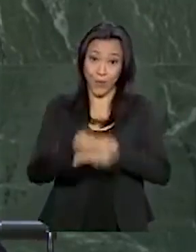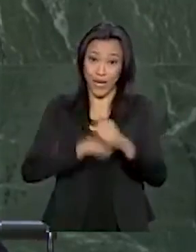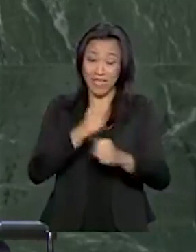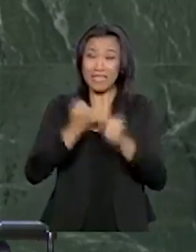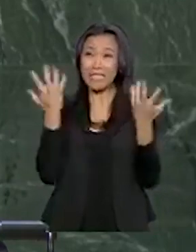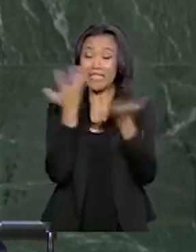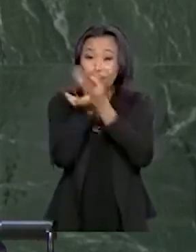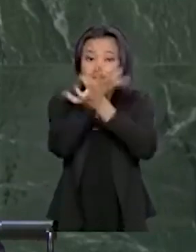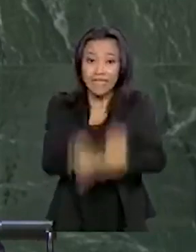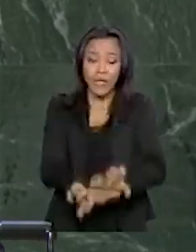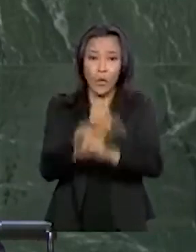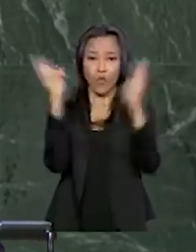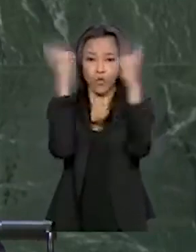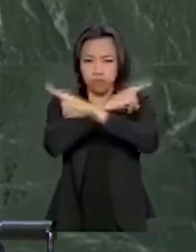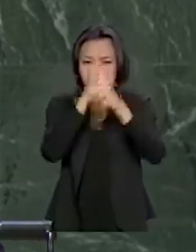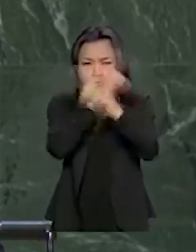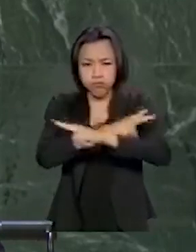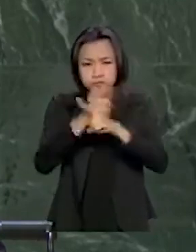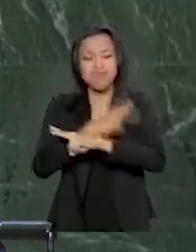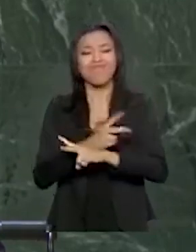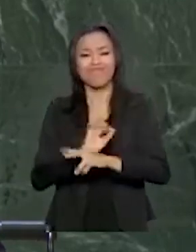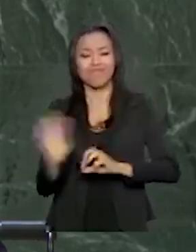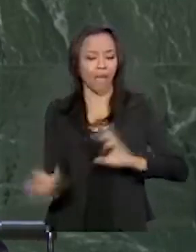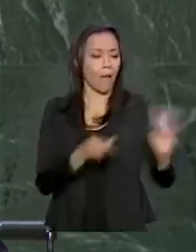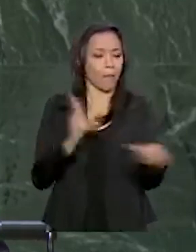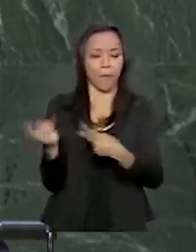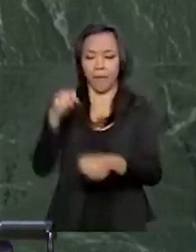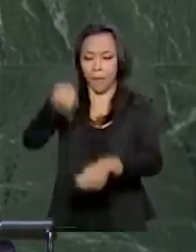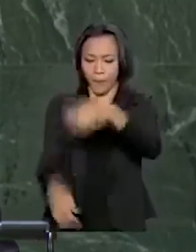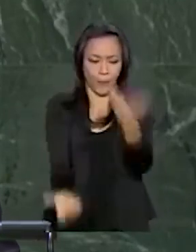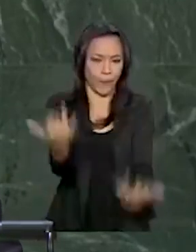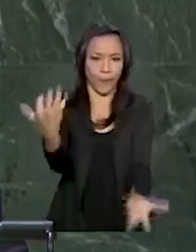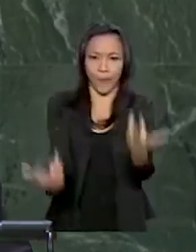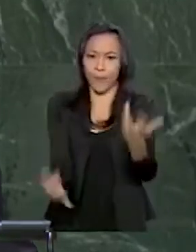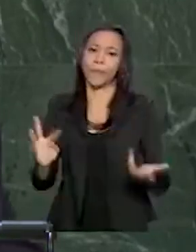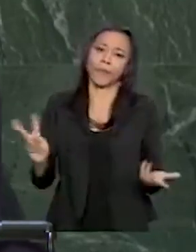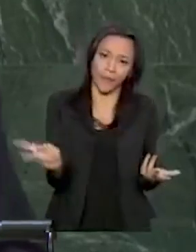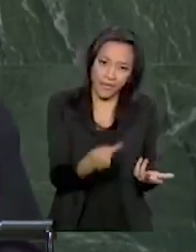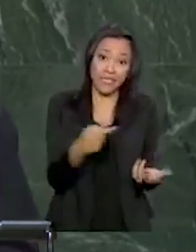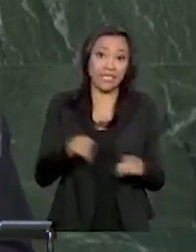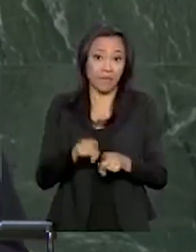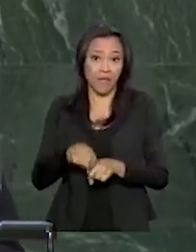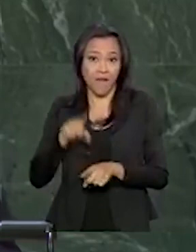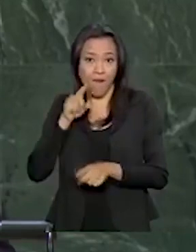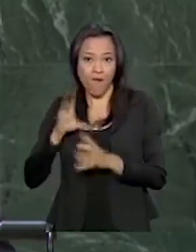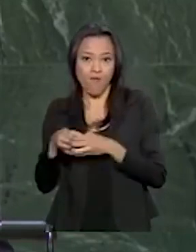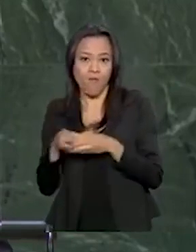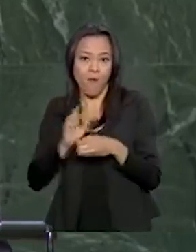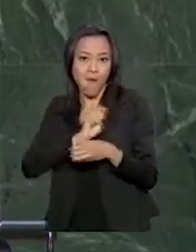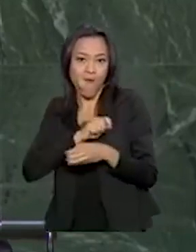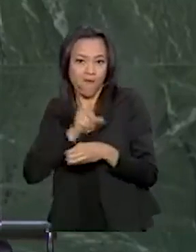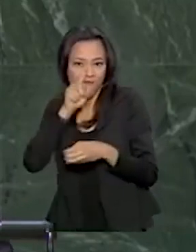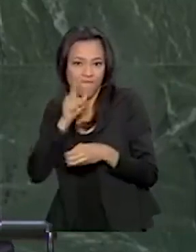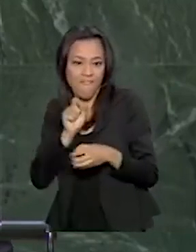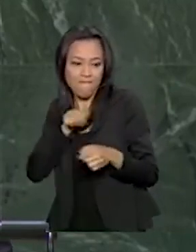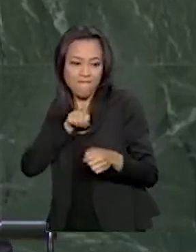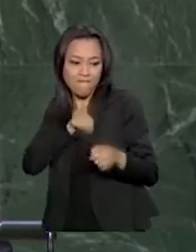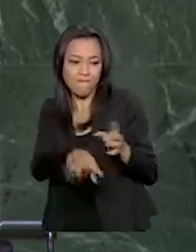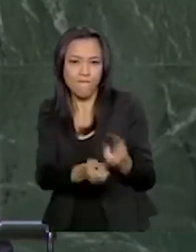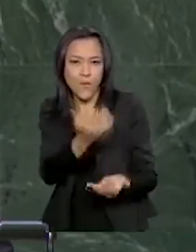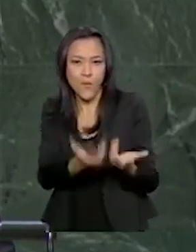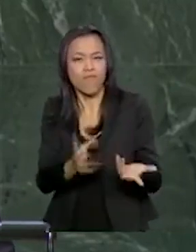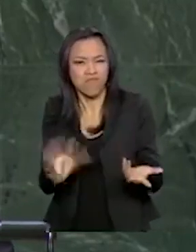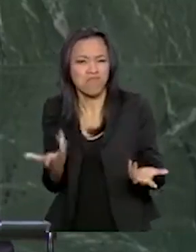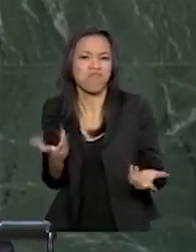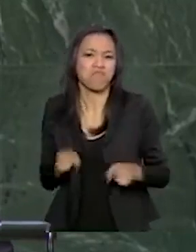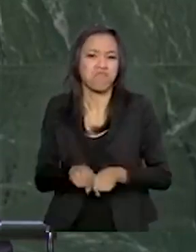e os ventos favorecem queimadas espontâneas e também as criminosas. Vale ressaltar que